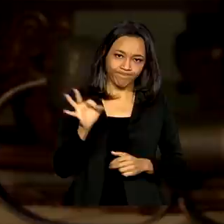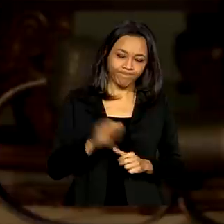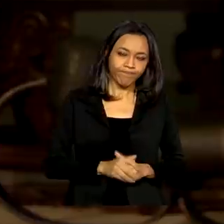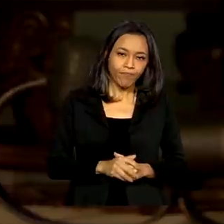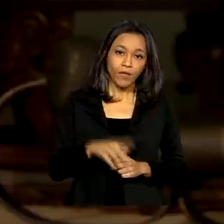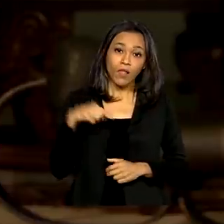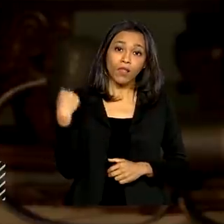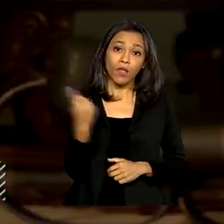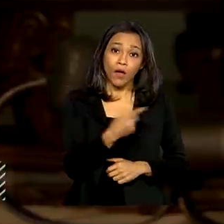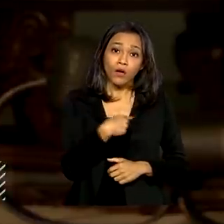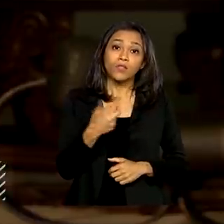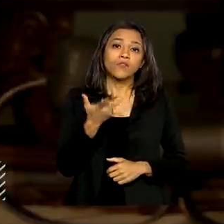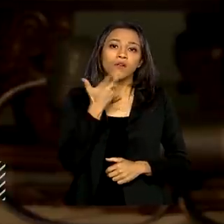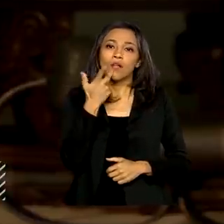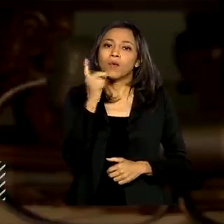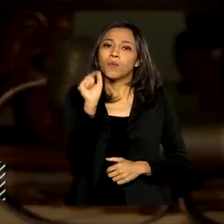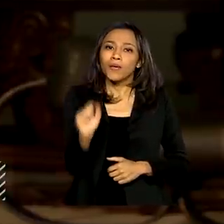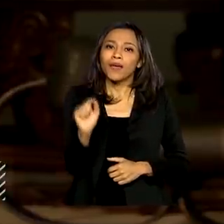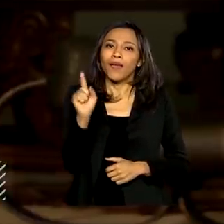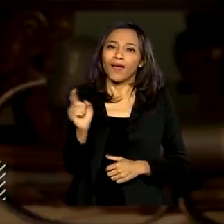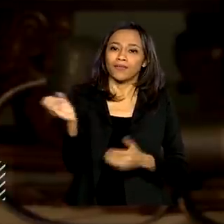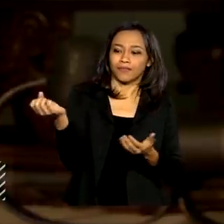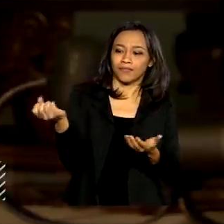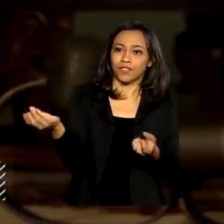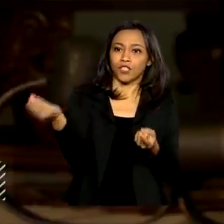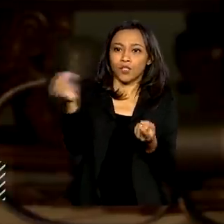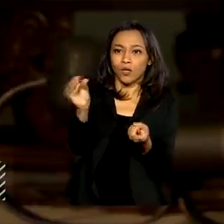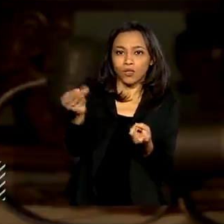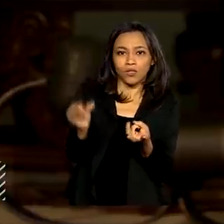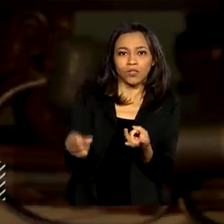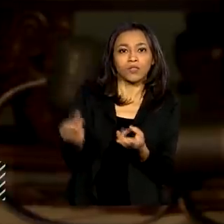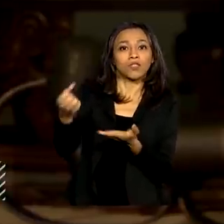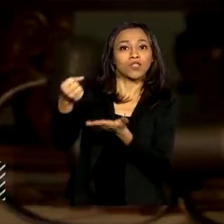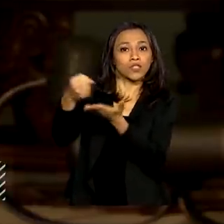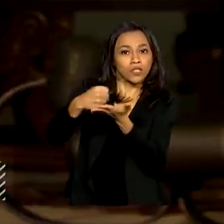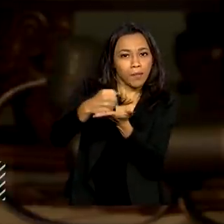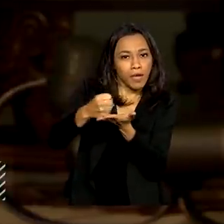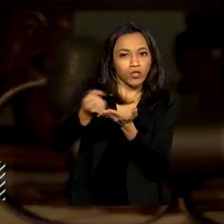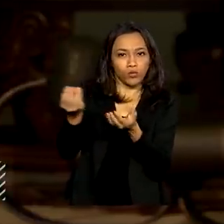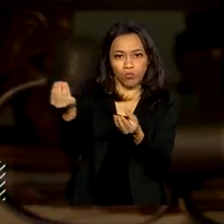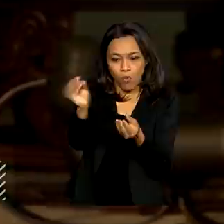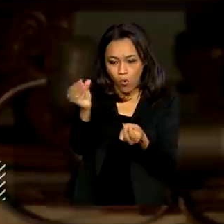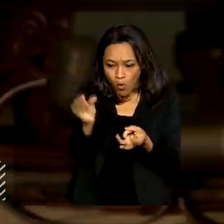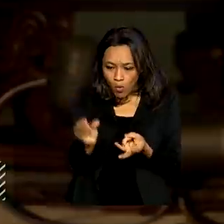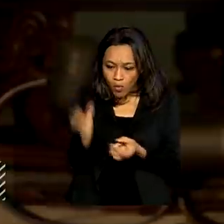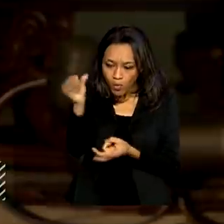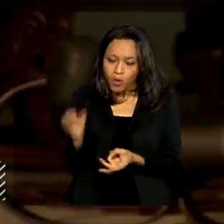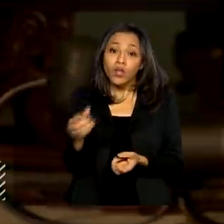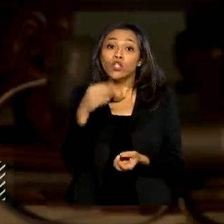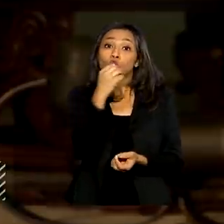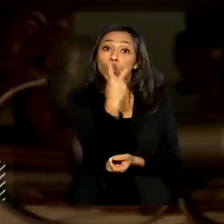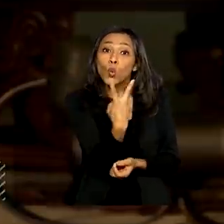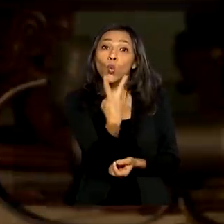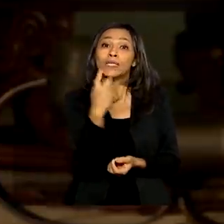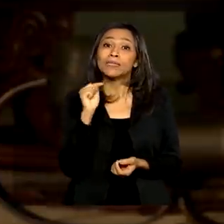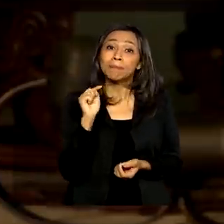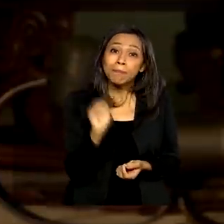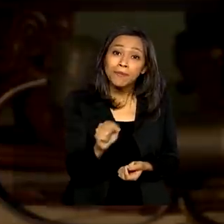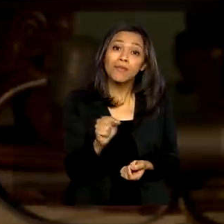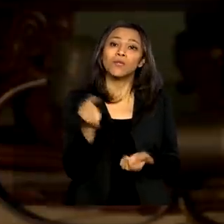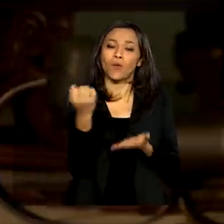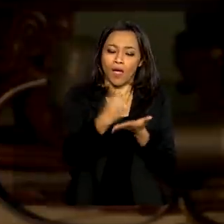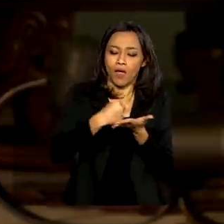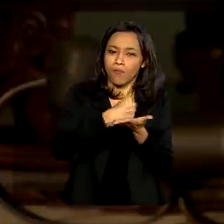Isso nós chamamos de reposição de drogas, reposição de medicamentos. Ou seja, nós testamos 2 mil drogas diferentes, 2